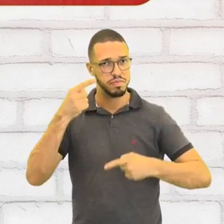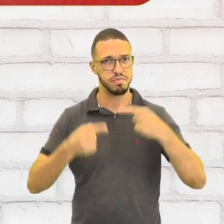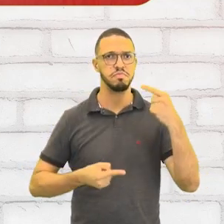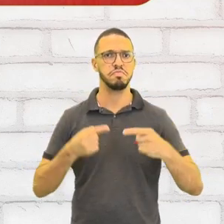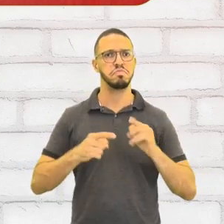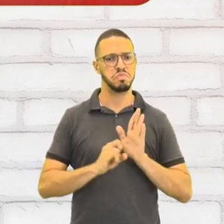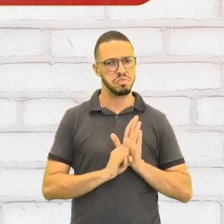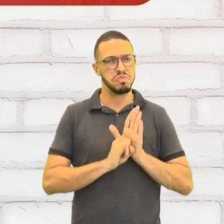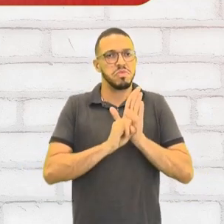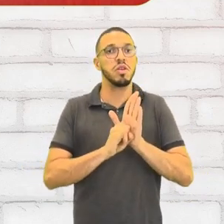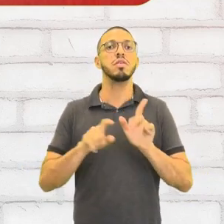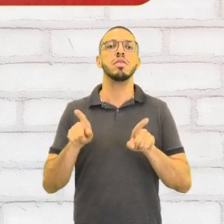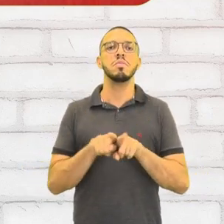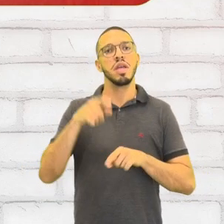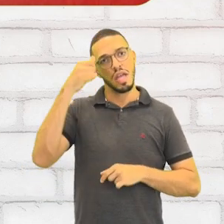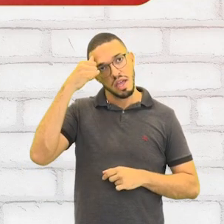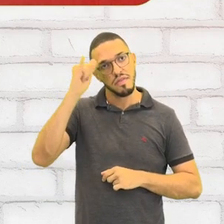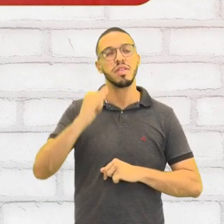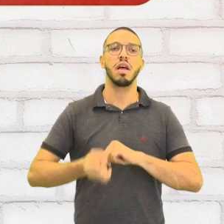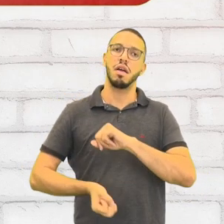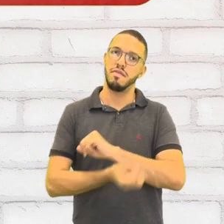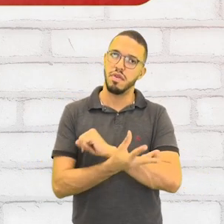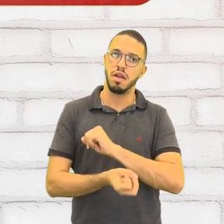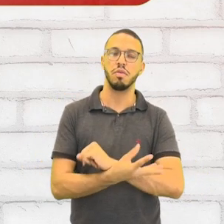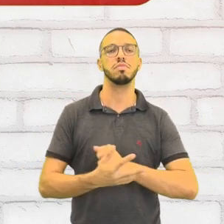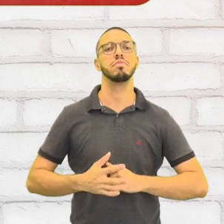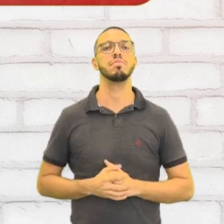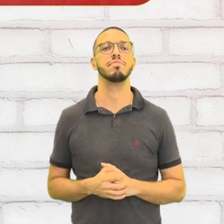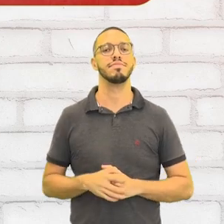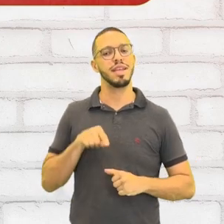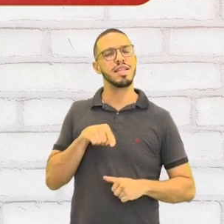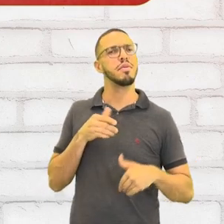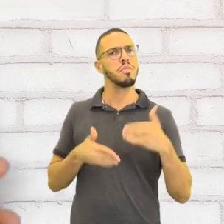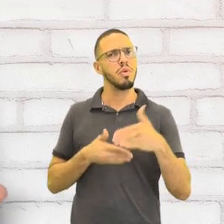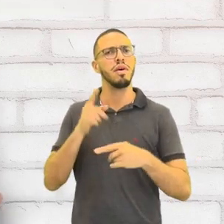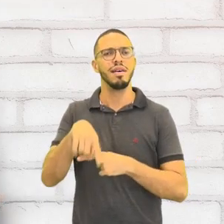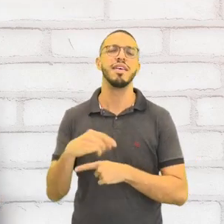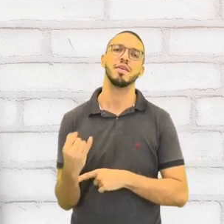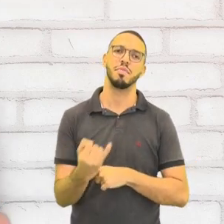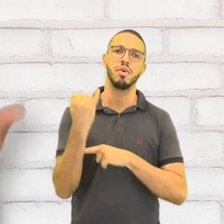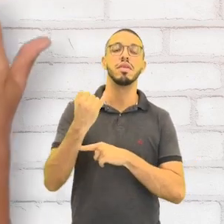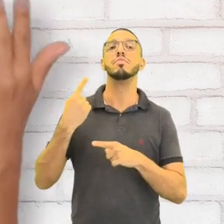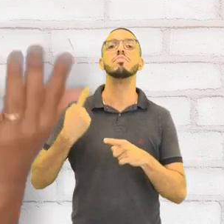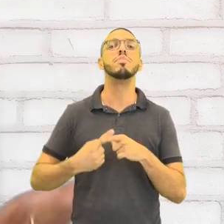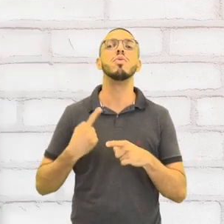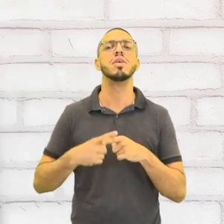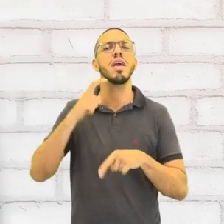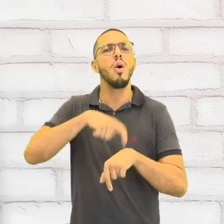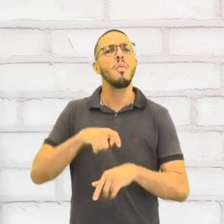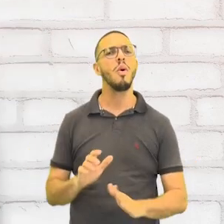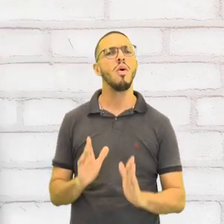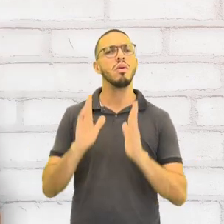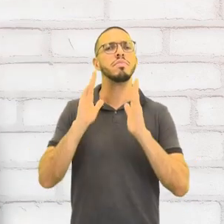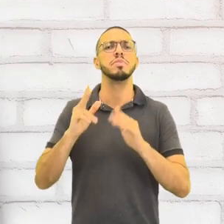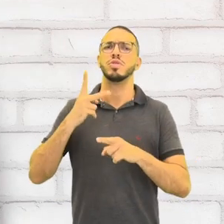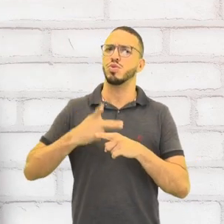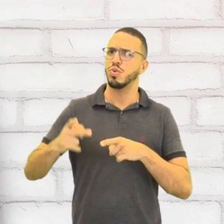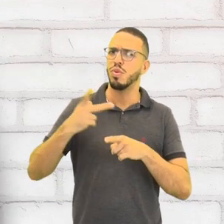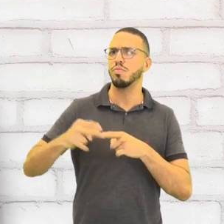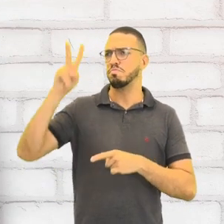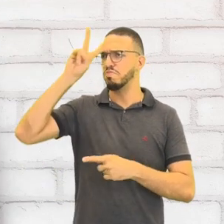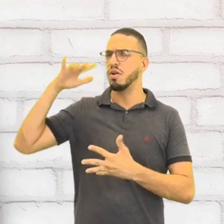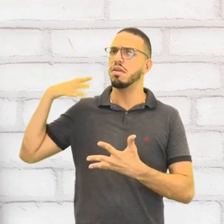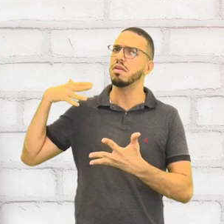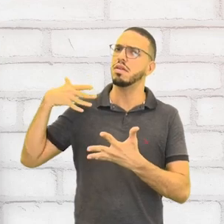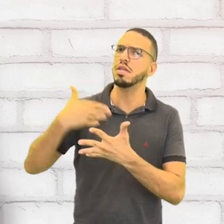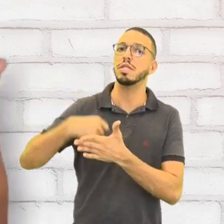efetivar a política afirmativa e evitar possíveis fraudes. Esse processo é muito importante, pois é